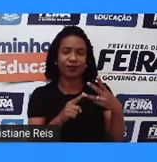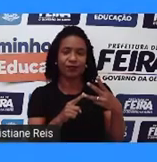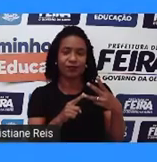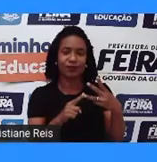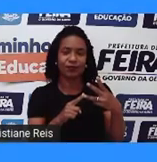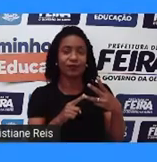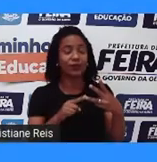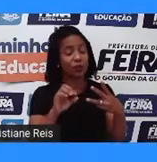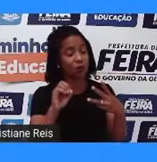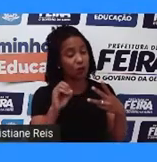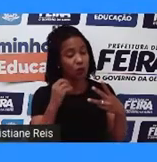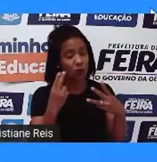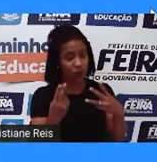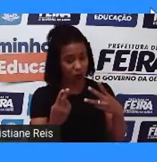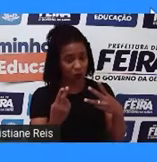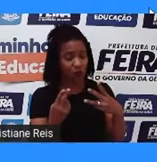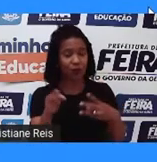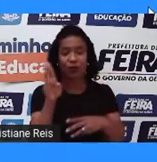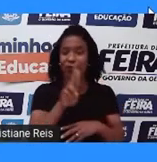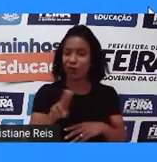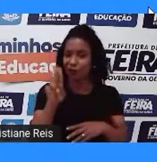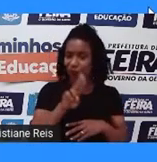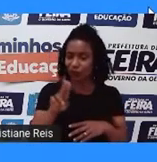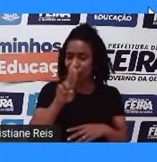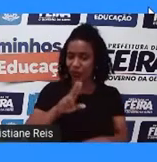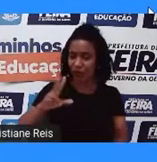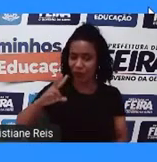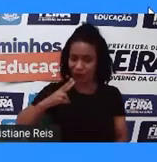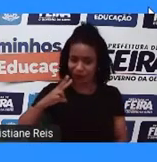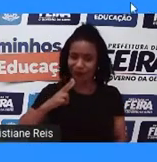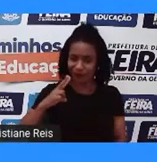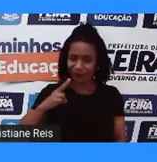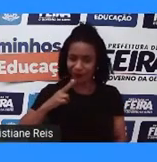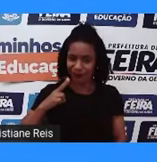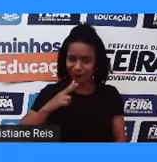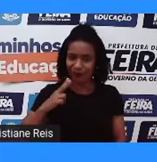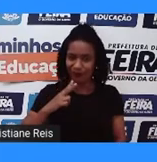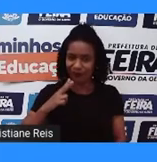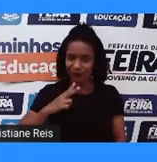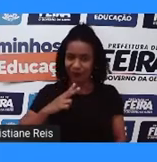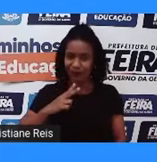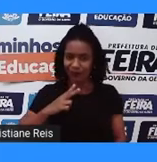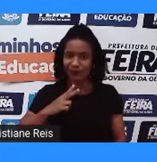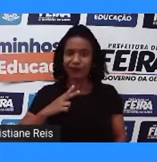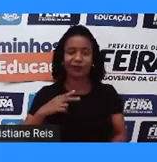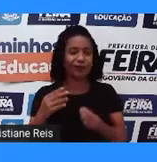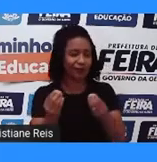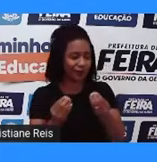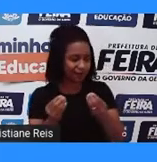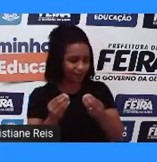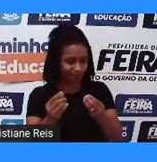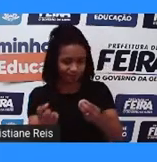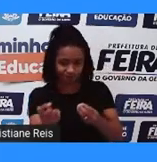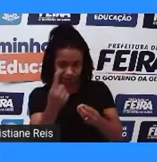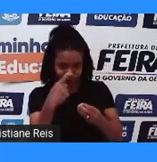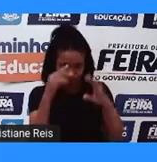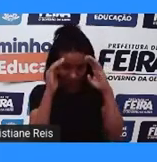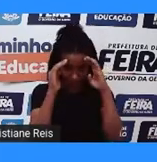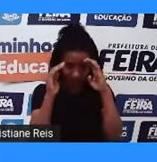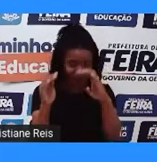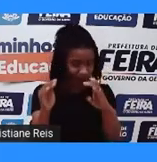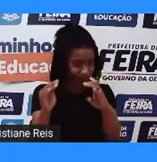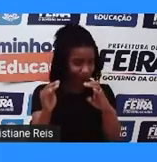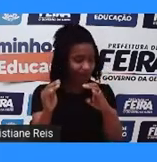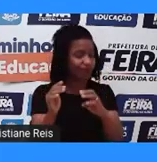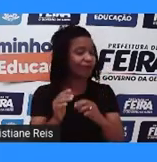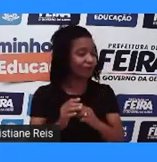Ou simplesmente a gente vai usar o modo privado e anônimo do navegador. O é que vocês acham? Pensem aí um pouquinho